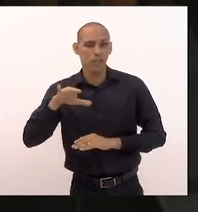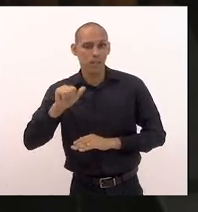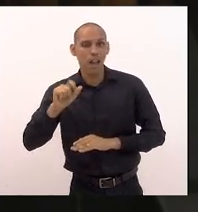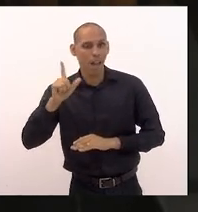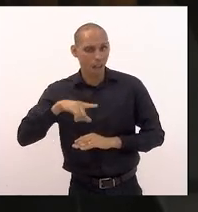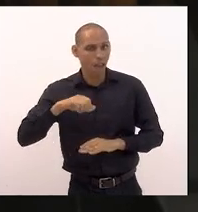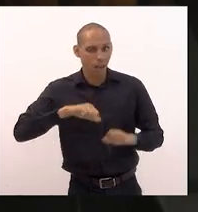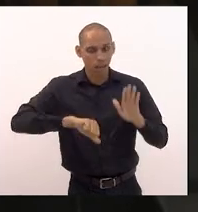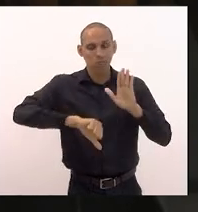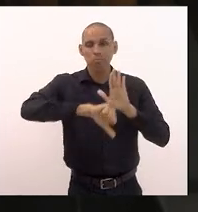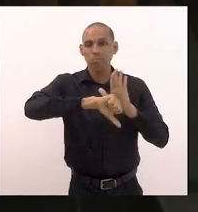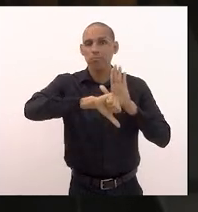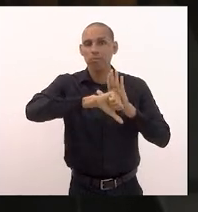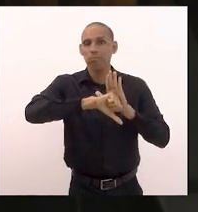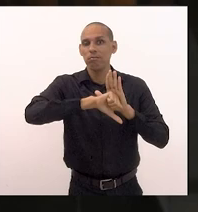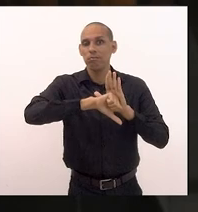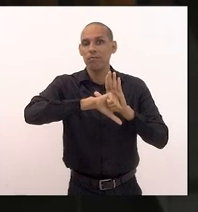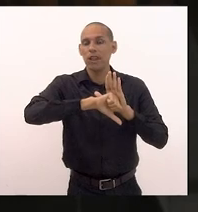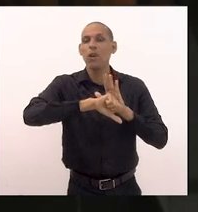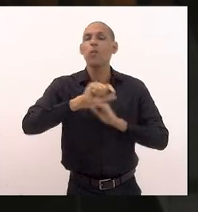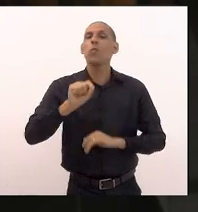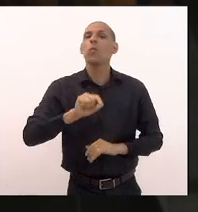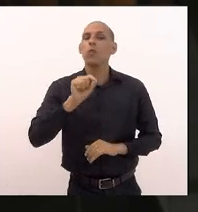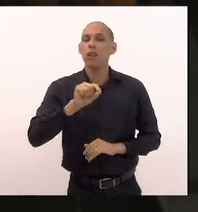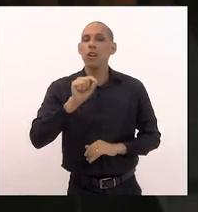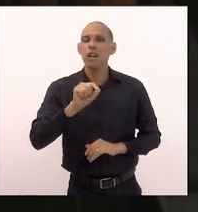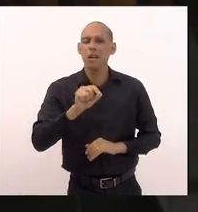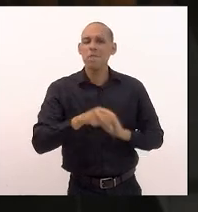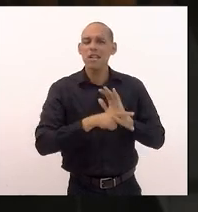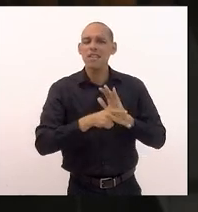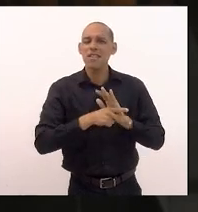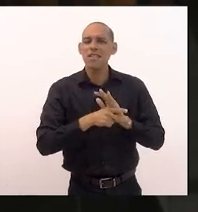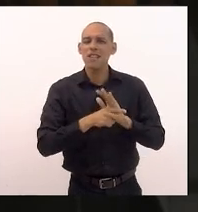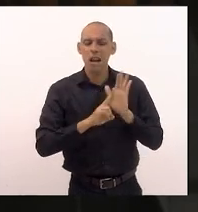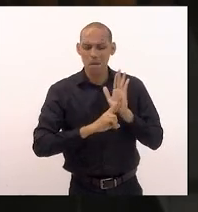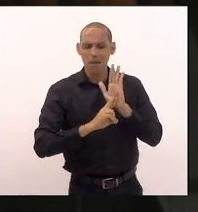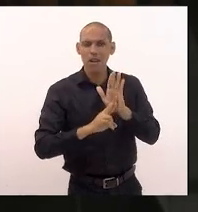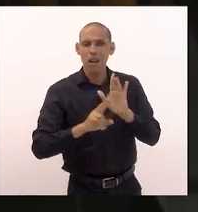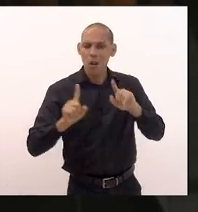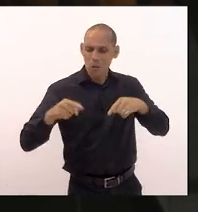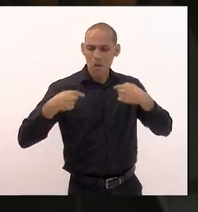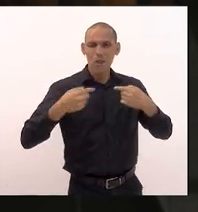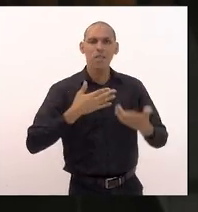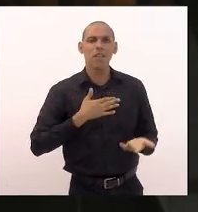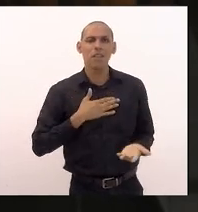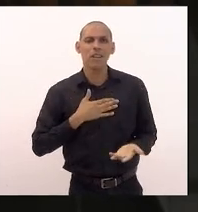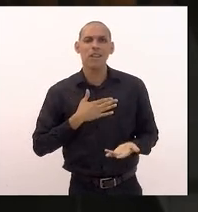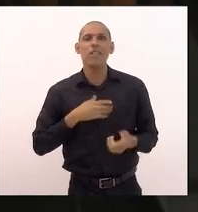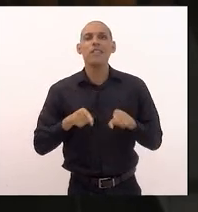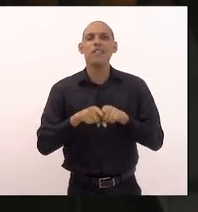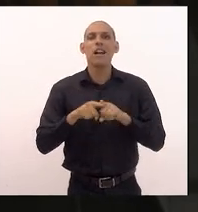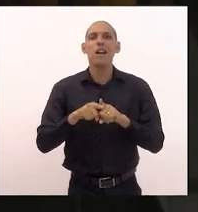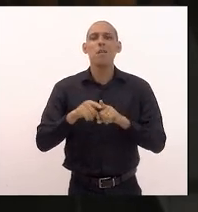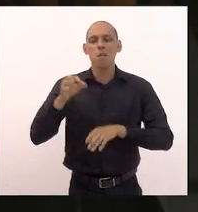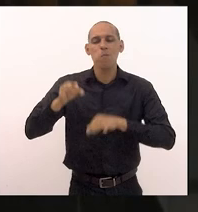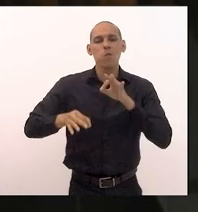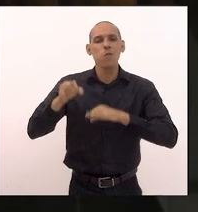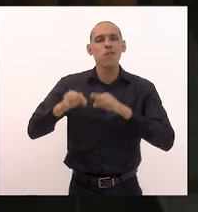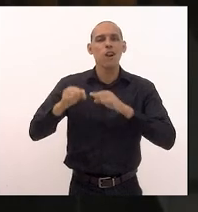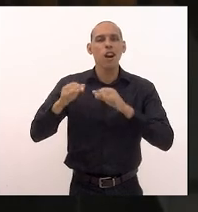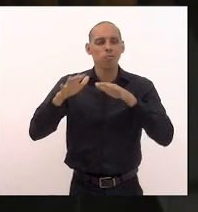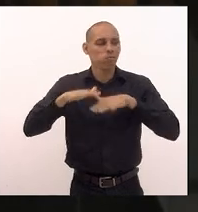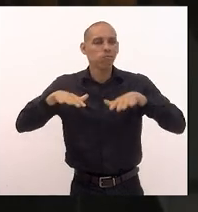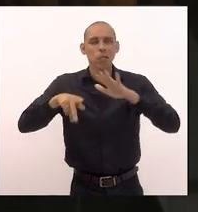código penal de fazer uma representação contra mim ao procurador-geral de justiça justamente porque eu confrontei